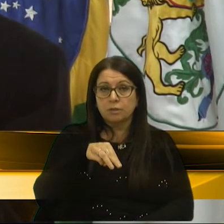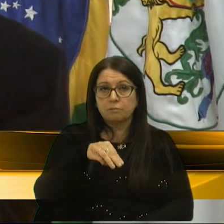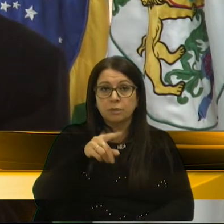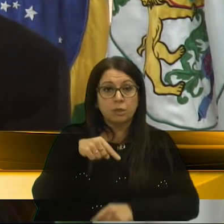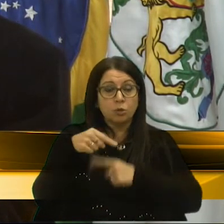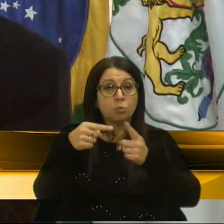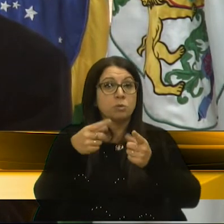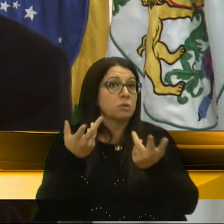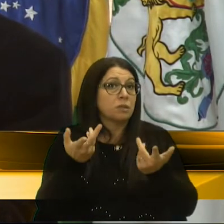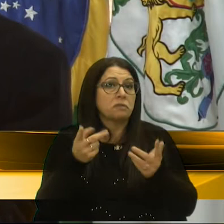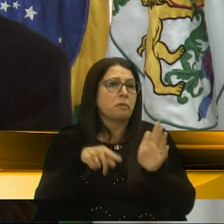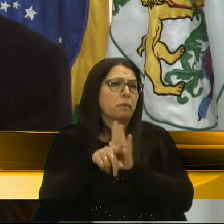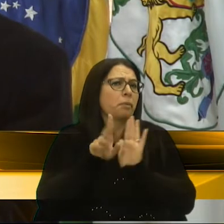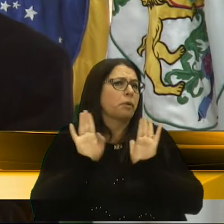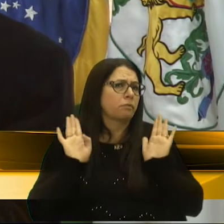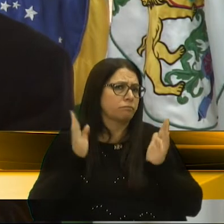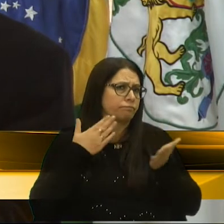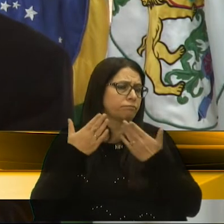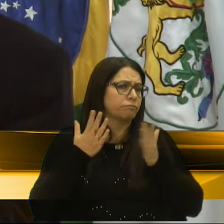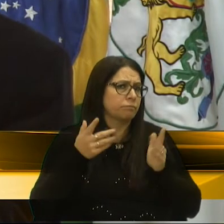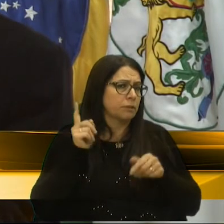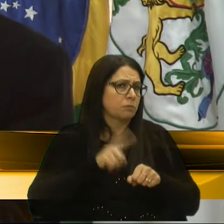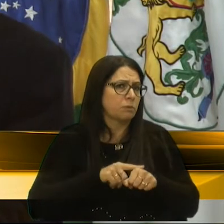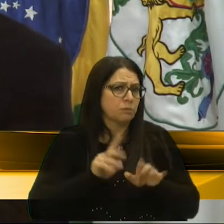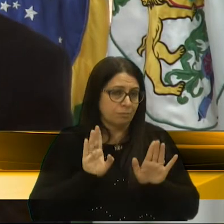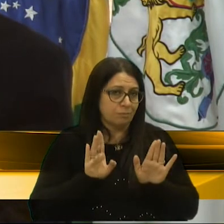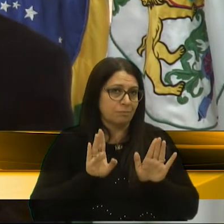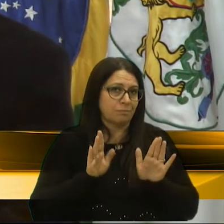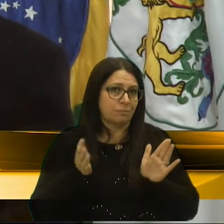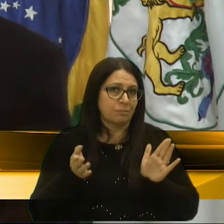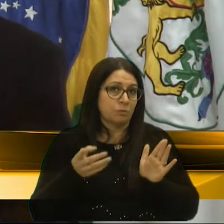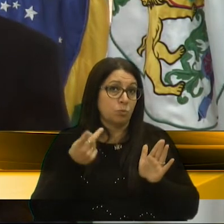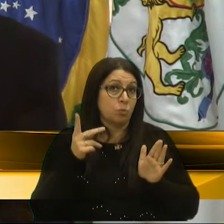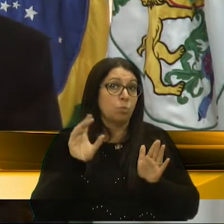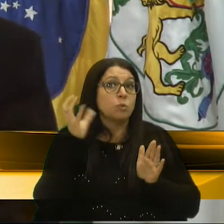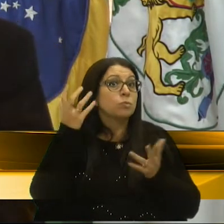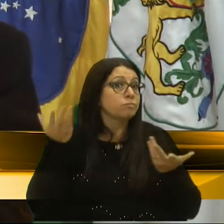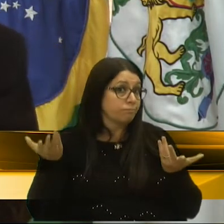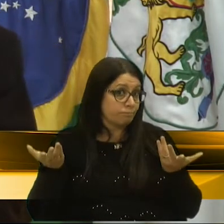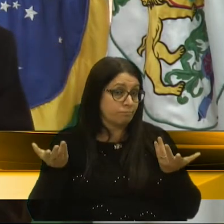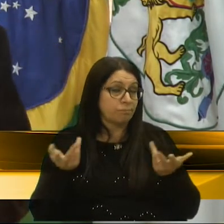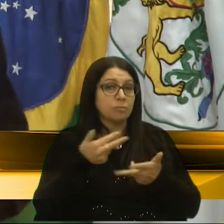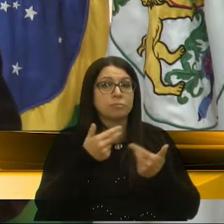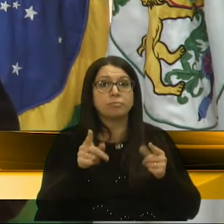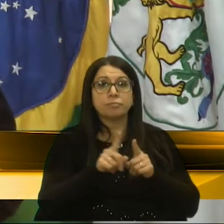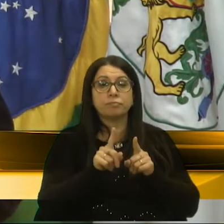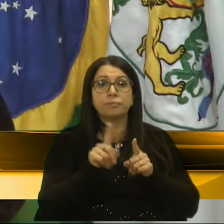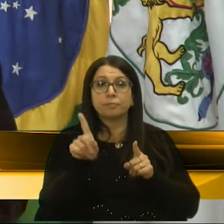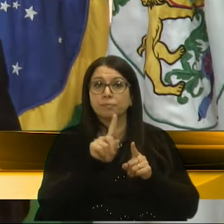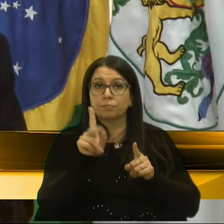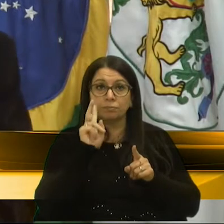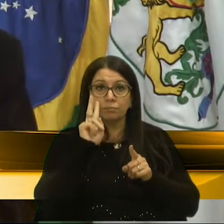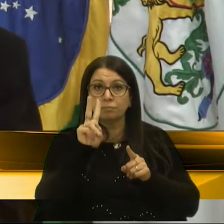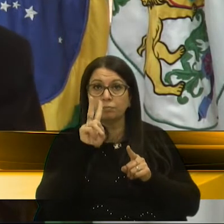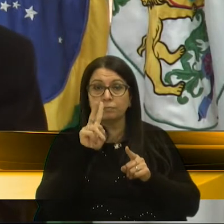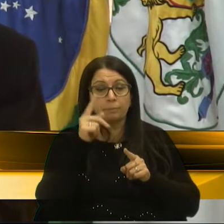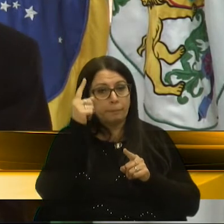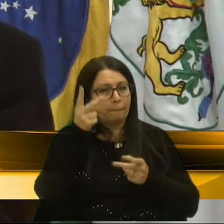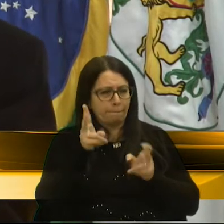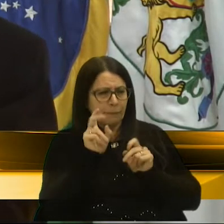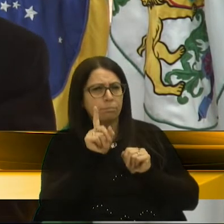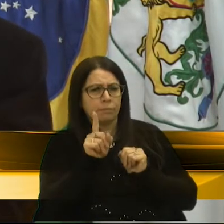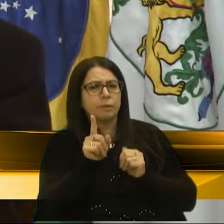quem é que vai questionar nesse momento? Qual a solução? Outra coisa que nós não estamos nos dando conta.